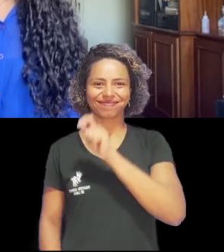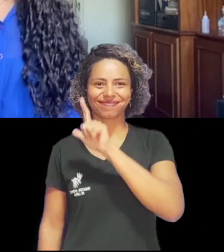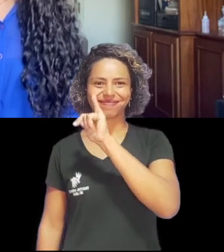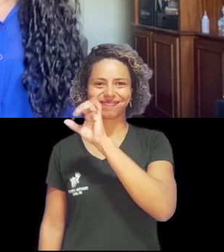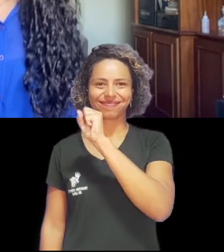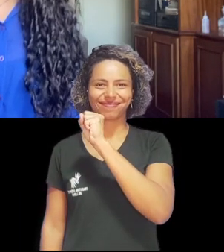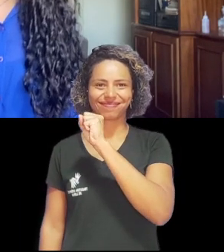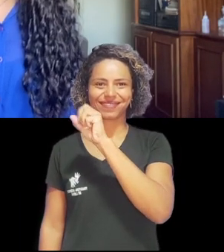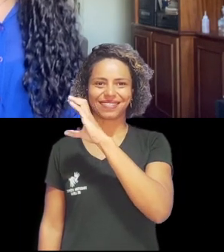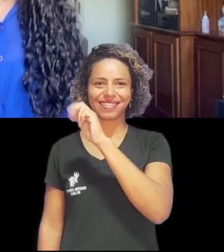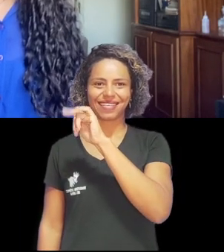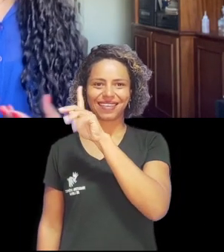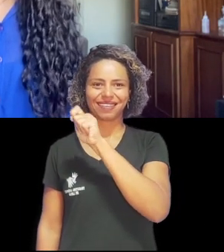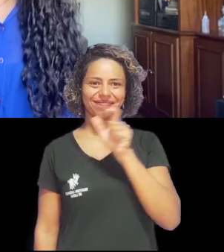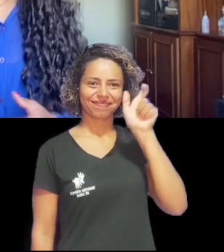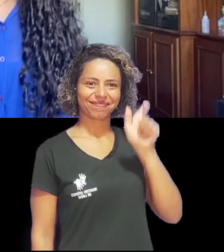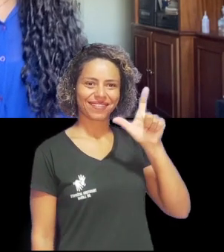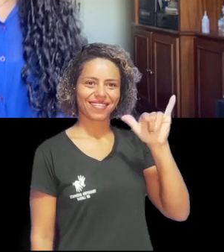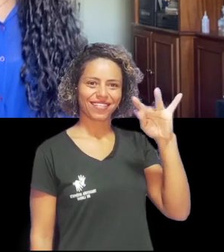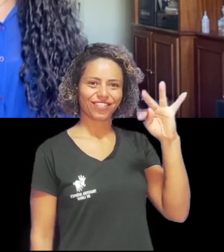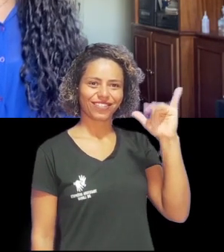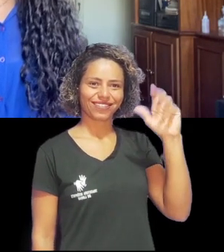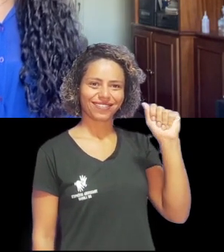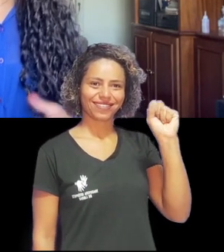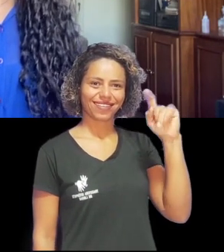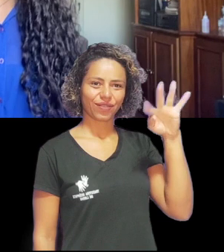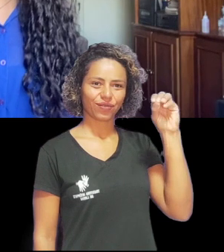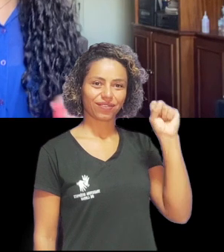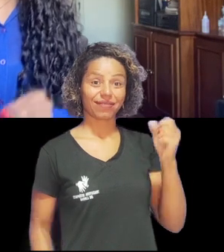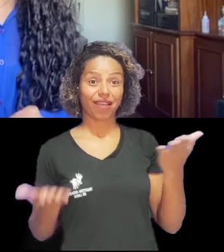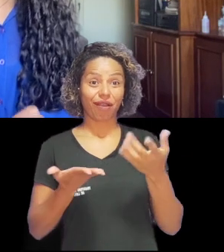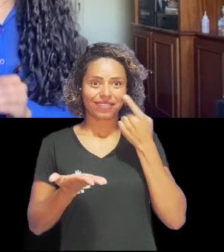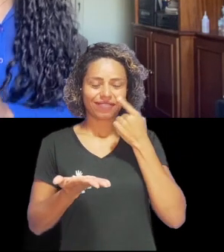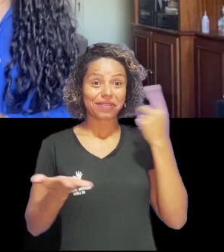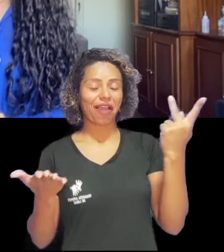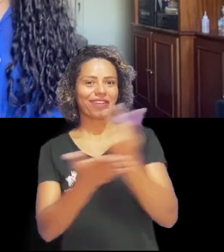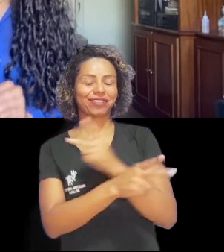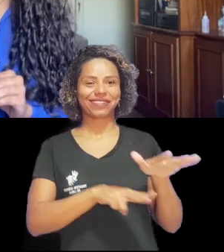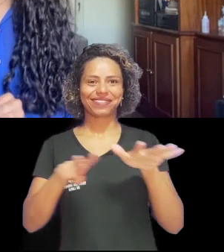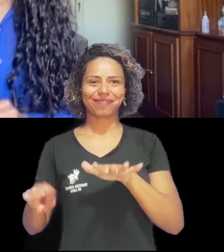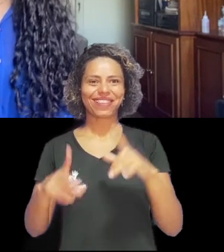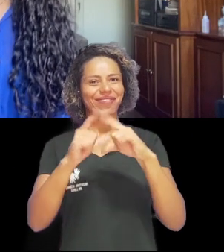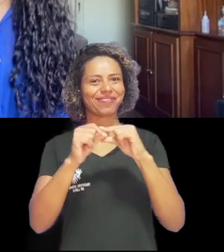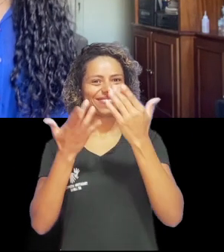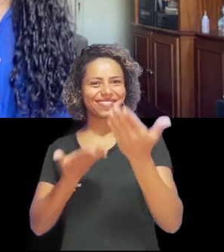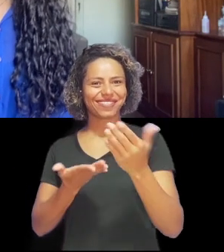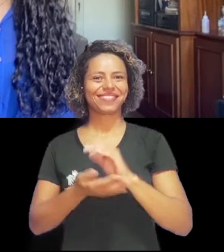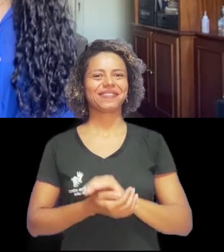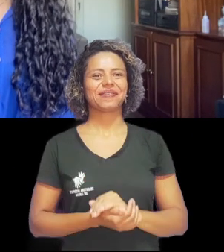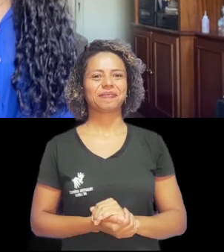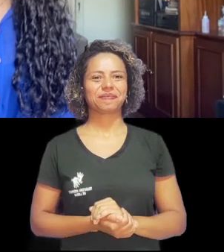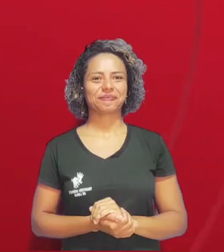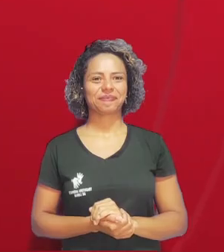Olá, meu nome é Laís Serqueira. E eu sou a Letícia Santos e você fica sabendo agora o que foi destaque essa semana na